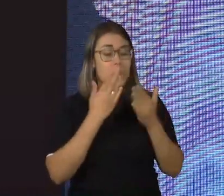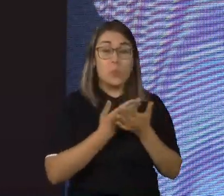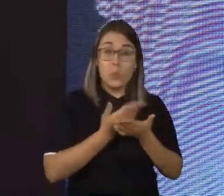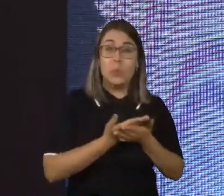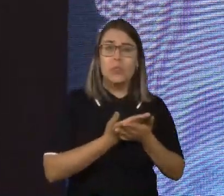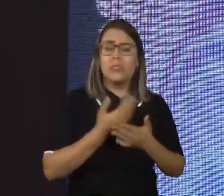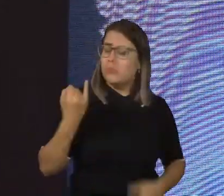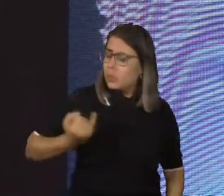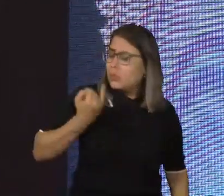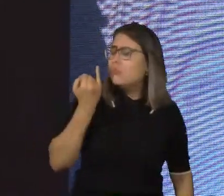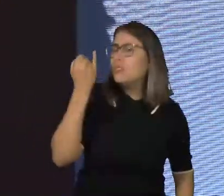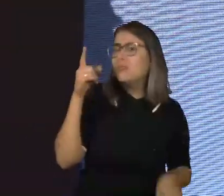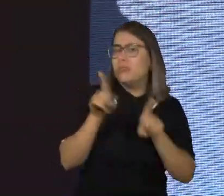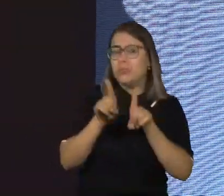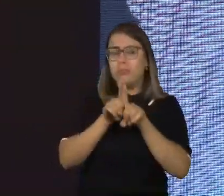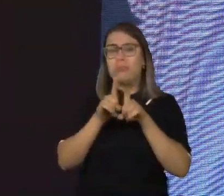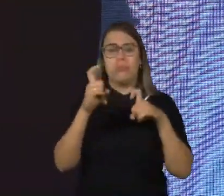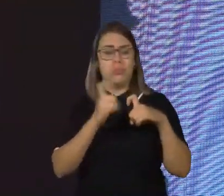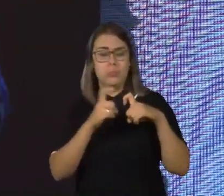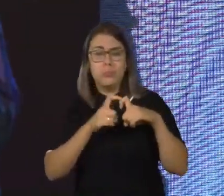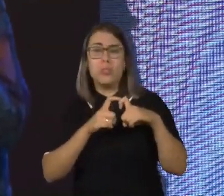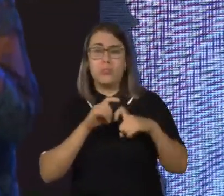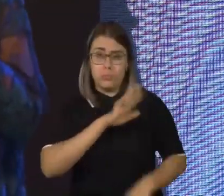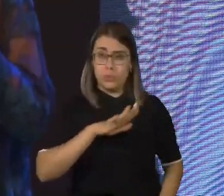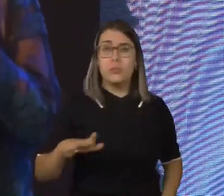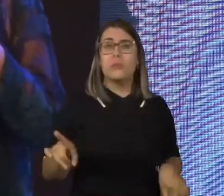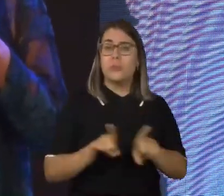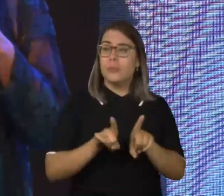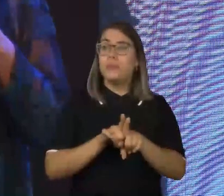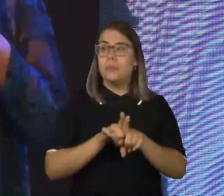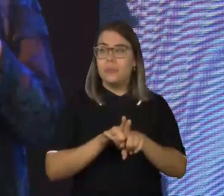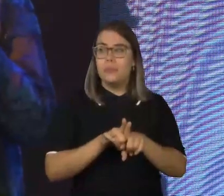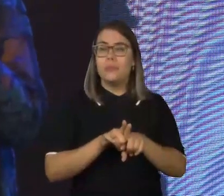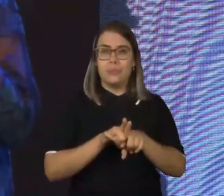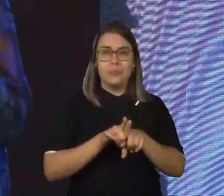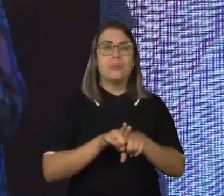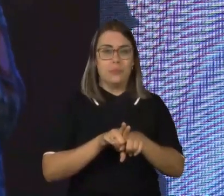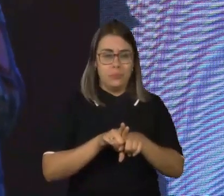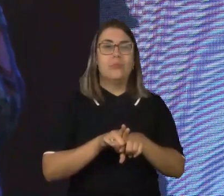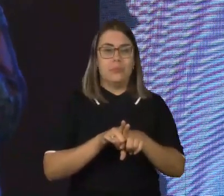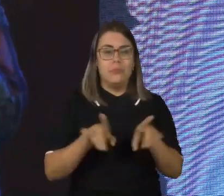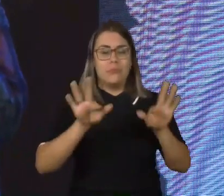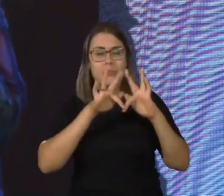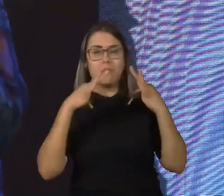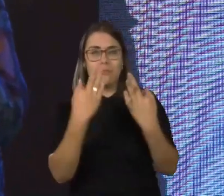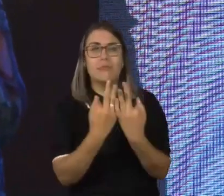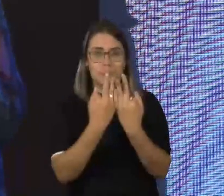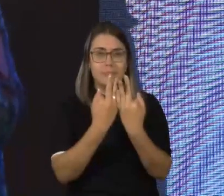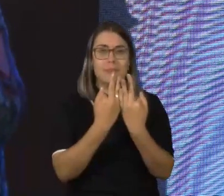também muito importante para nós pediatras. É importante que a gente consiga orientar as famílias nesse